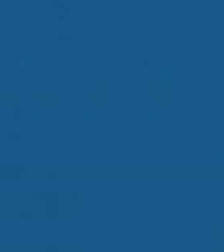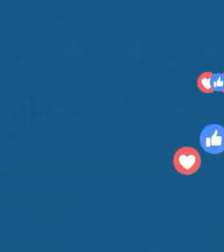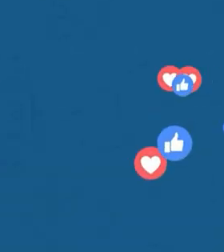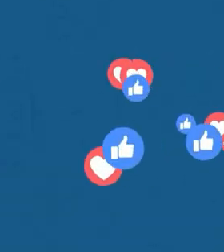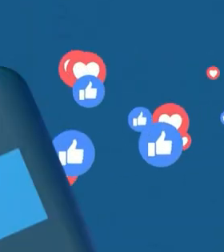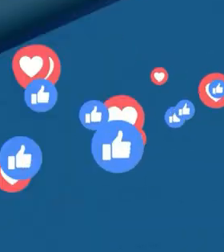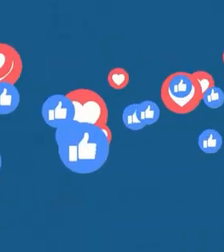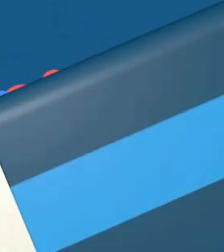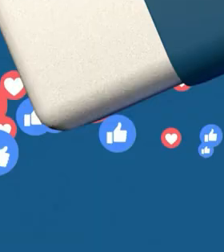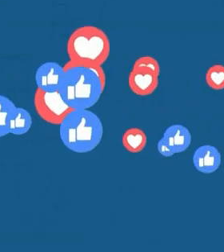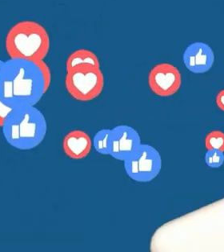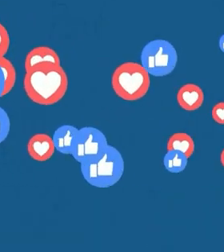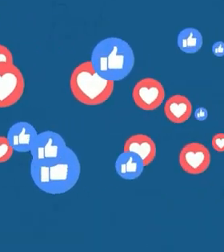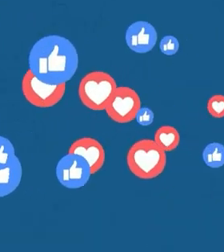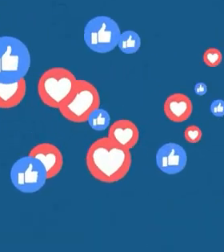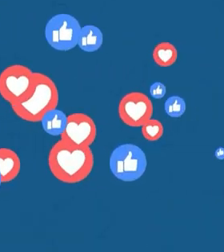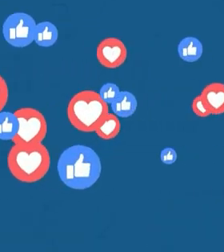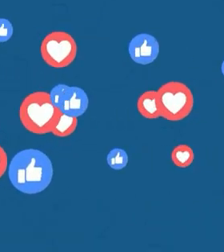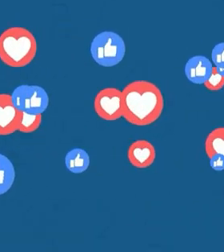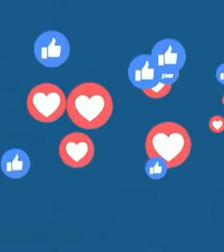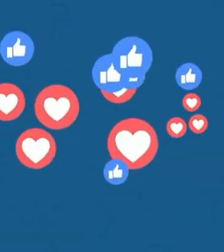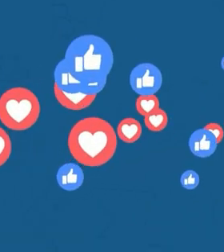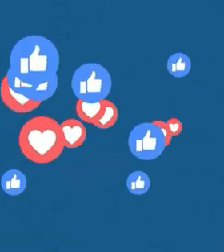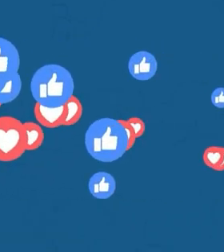Música Música